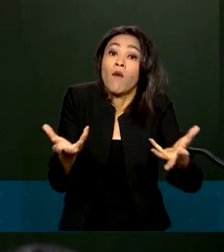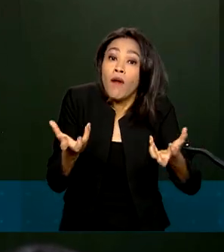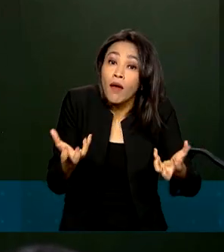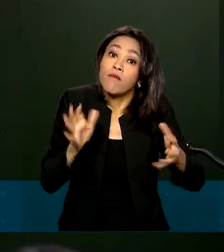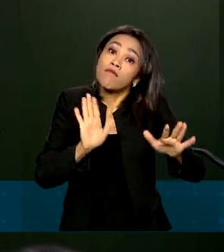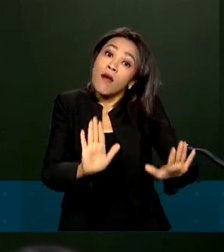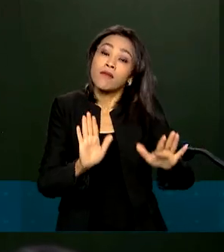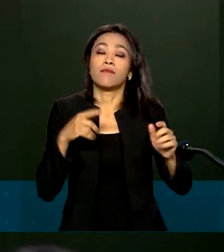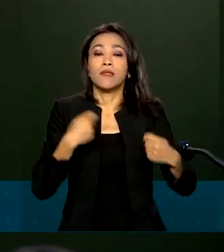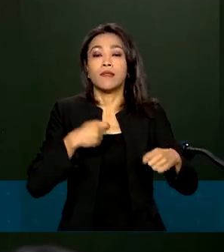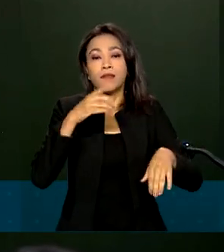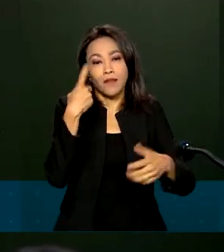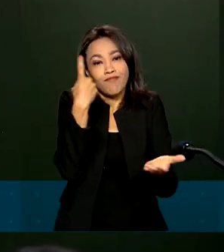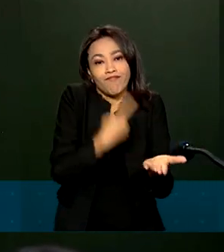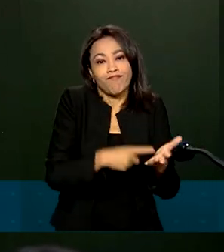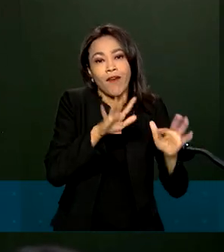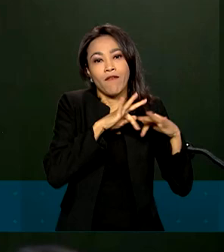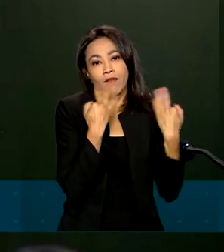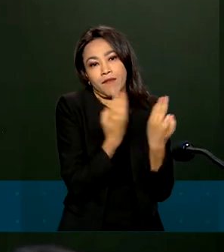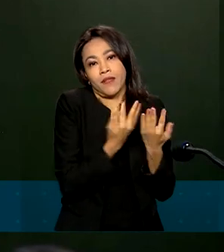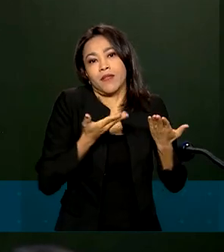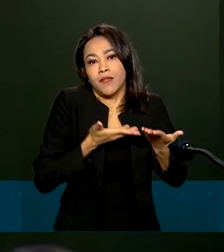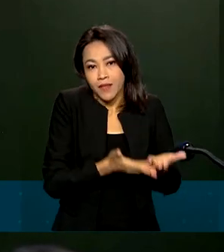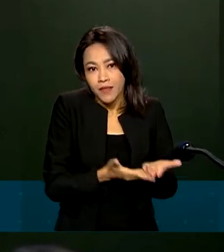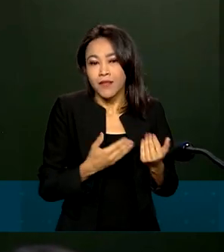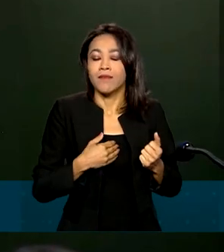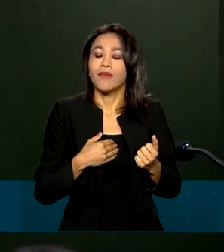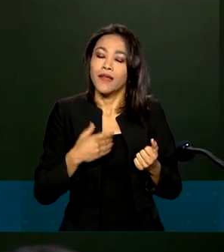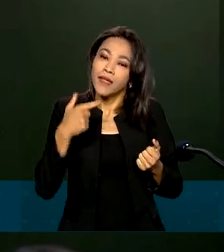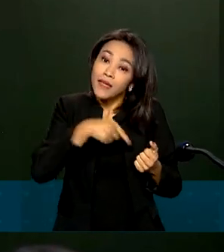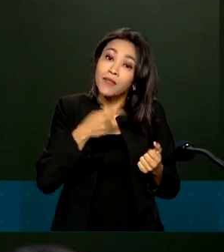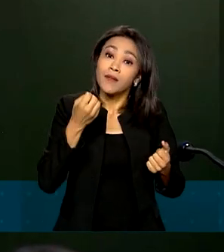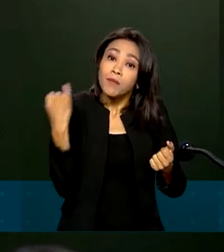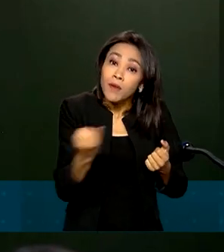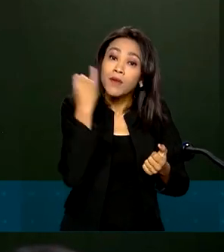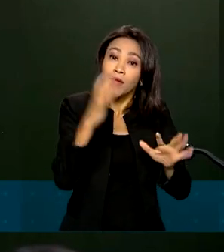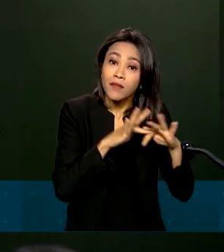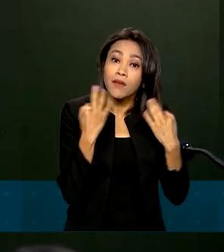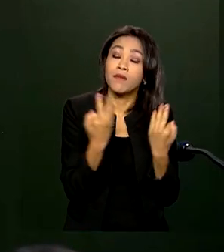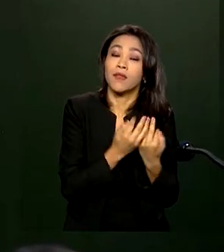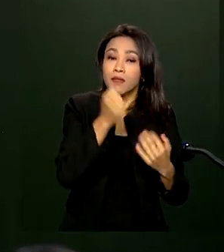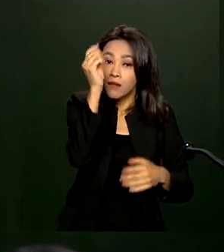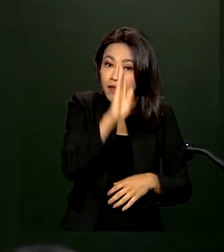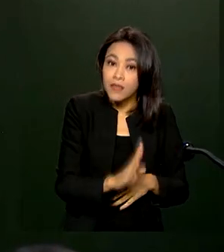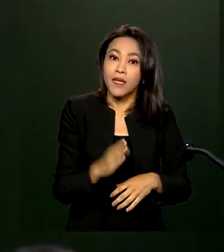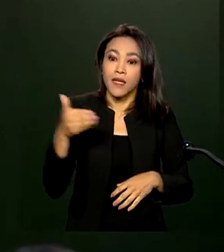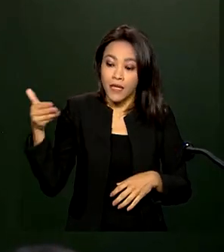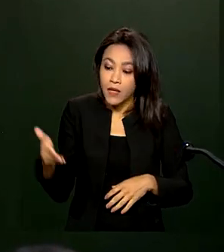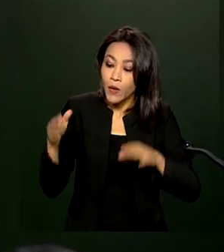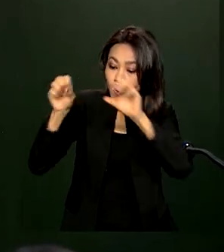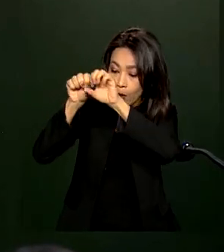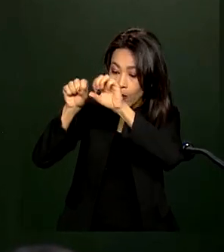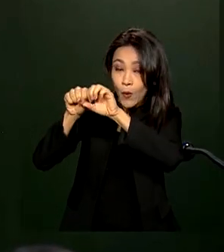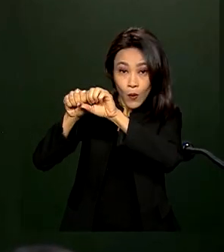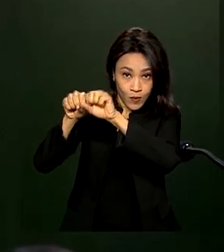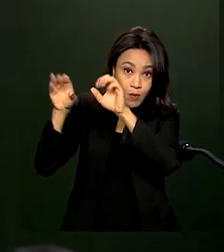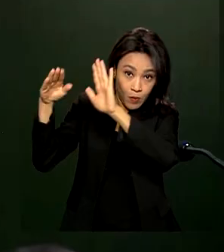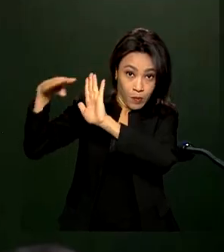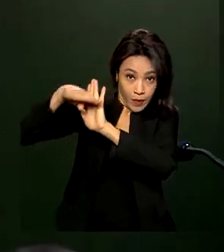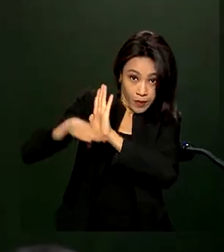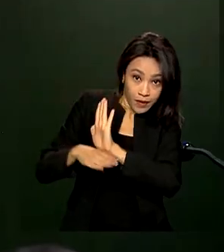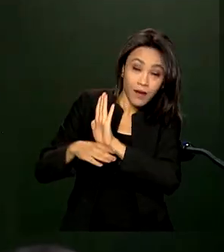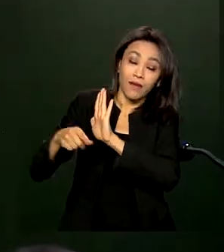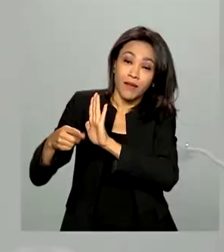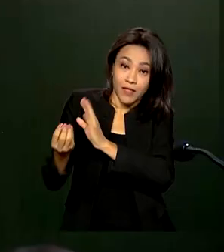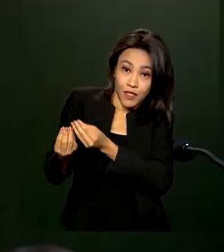apenas reforça a grandeza das famílias brasileiras e o quanto o Programa Nacional de Doação de